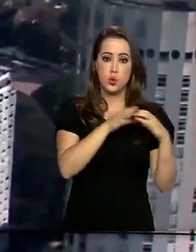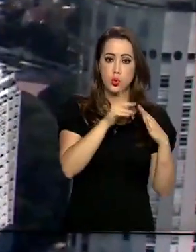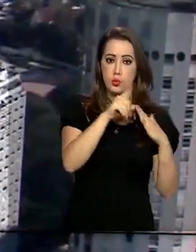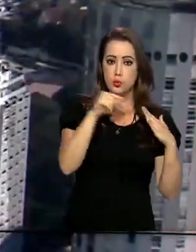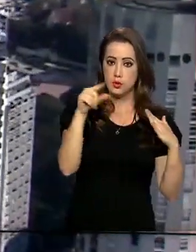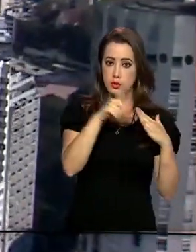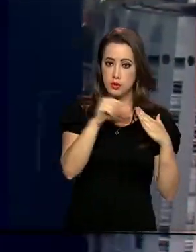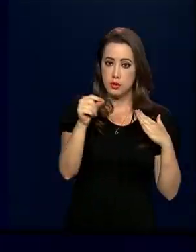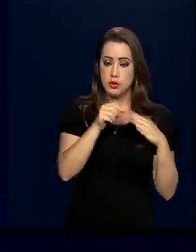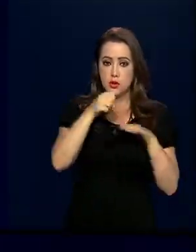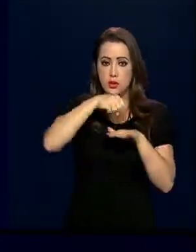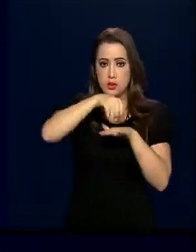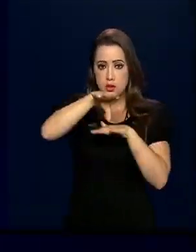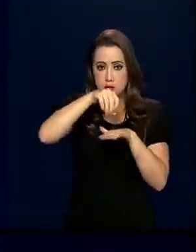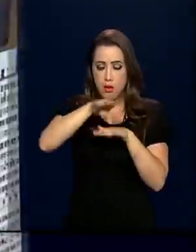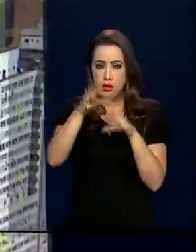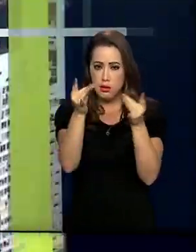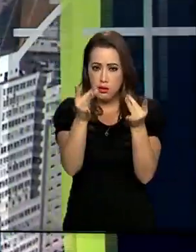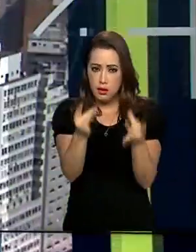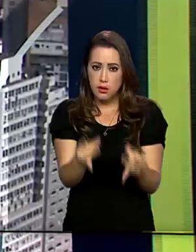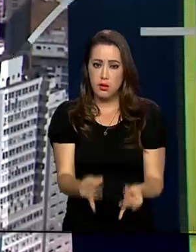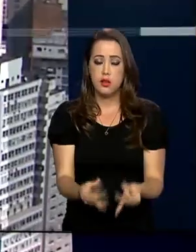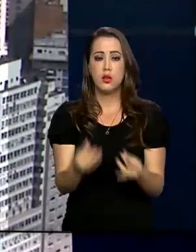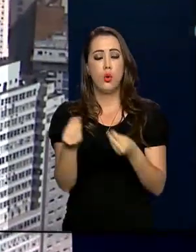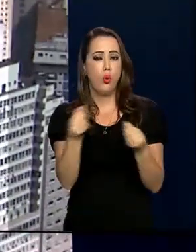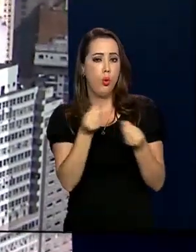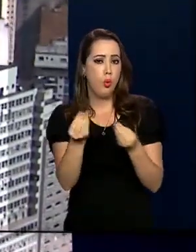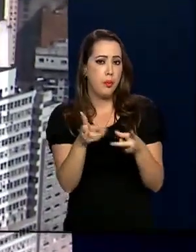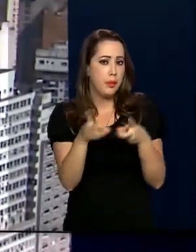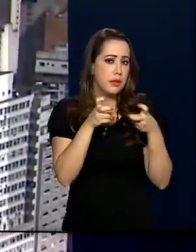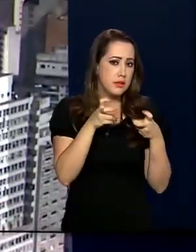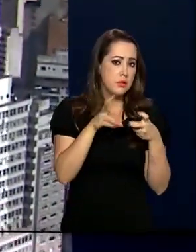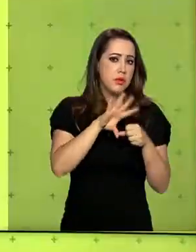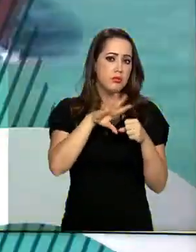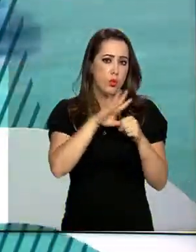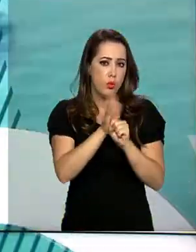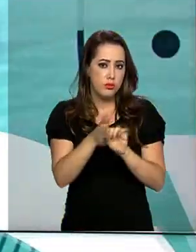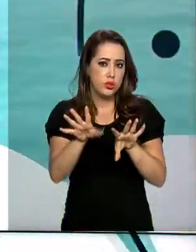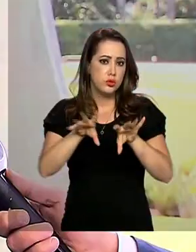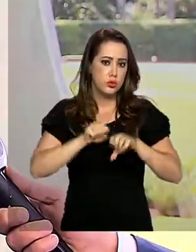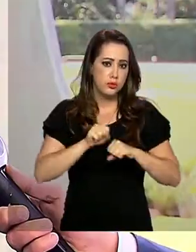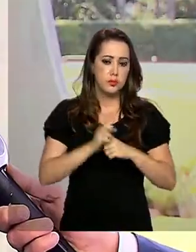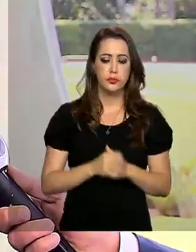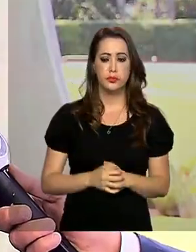Palácio do Alvorada e explicou de forma bem detalhada como foi o diagnóstico.